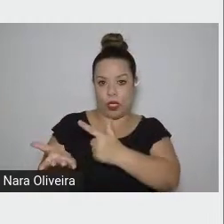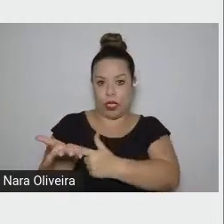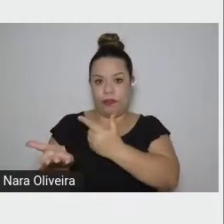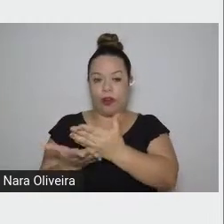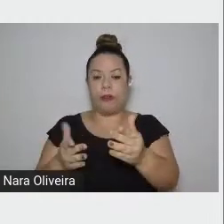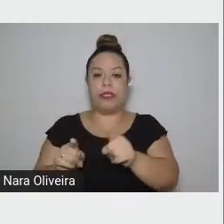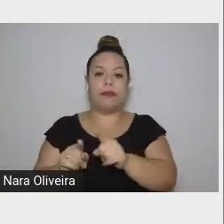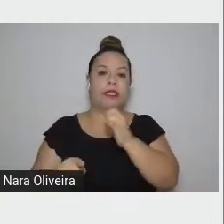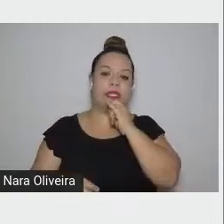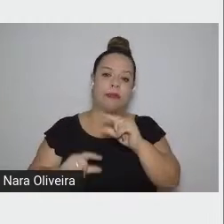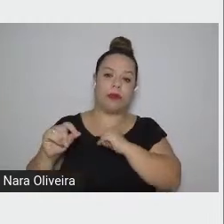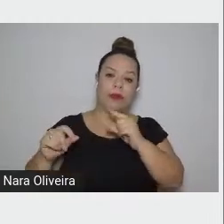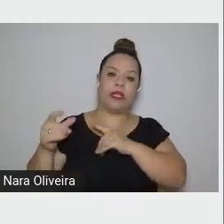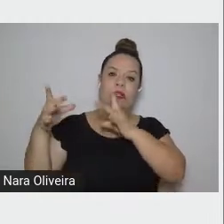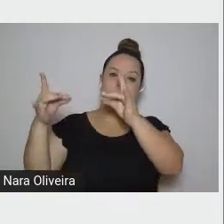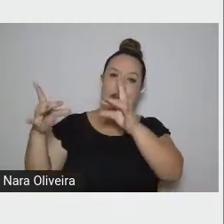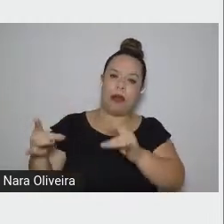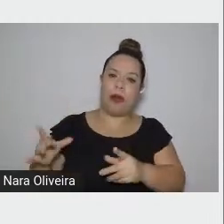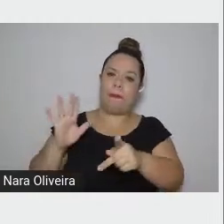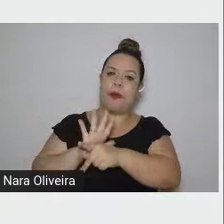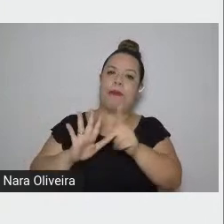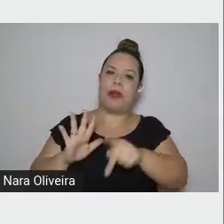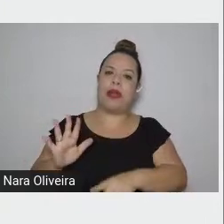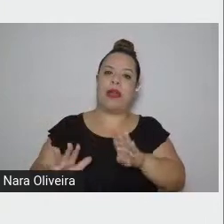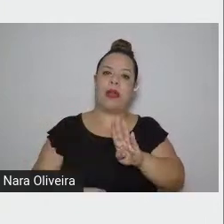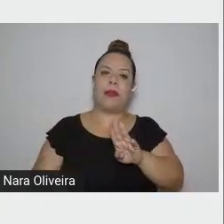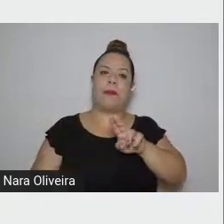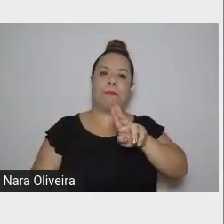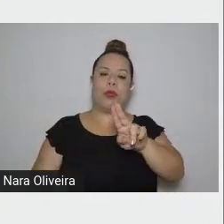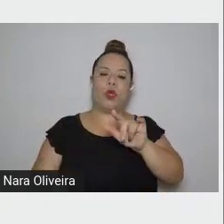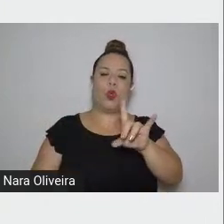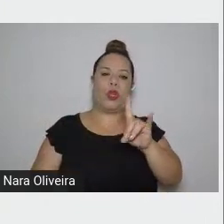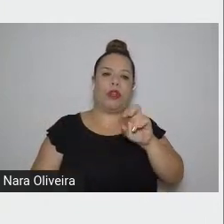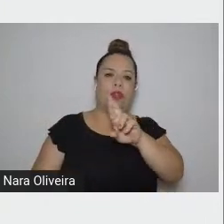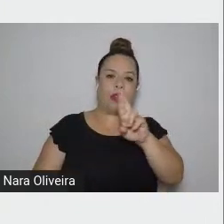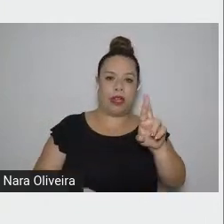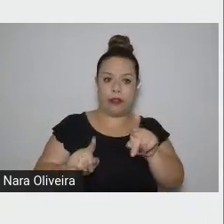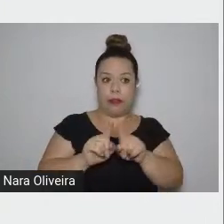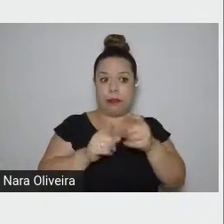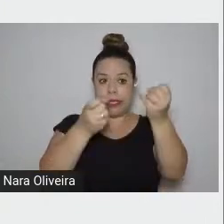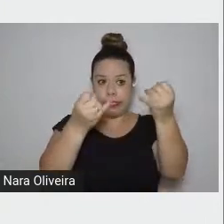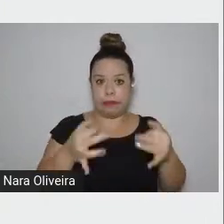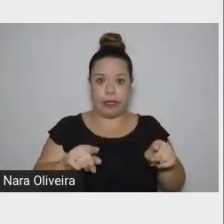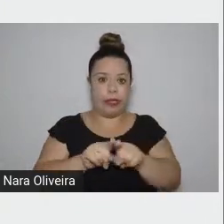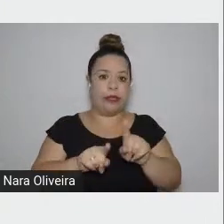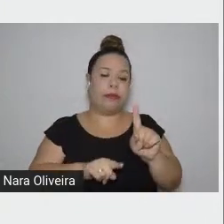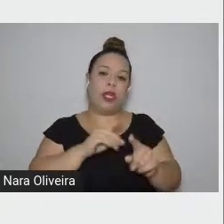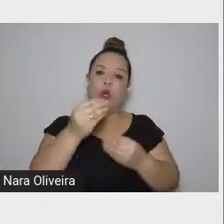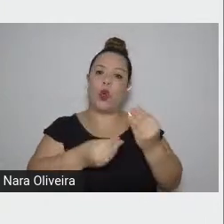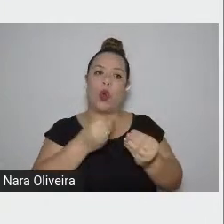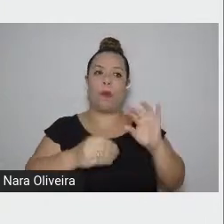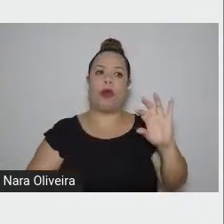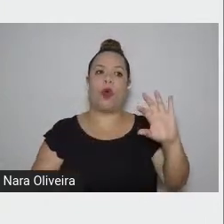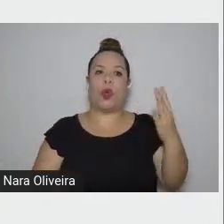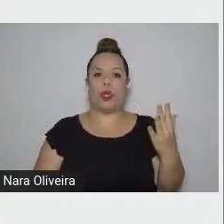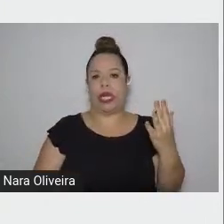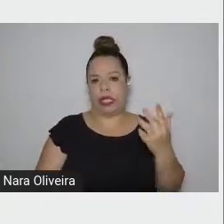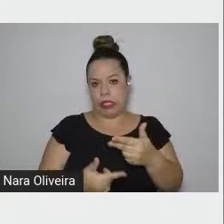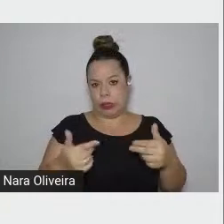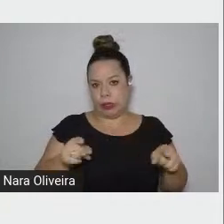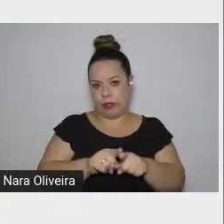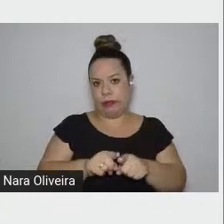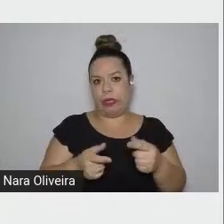gravura de Dürer que representa o desenlace dos acontecimentos, isto é, Jesus